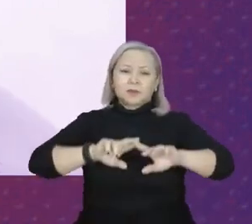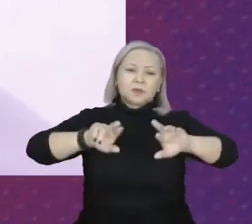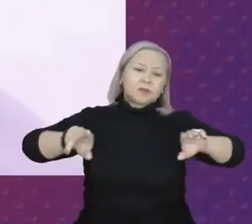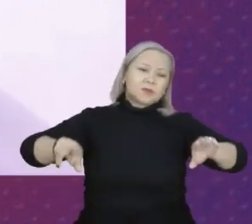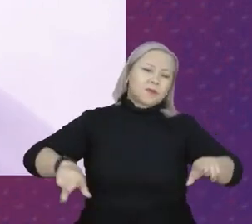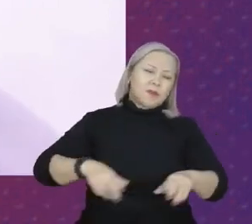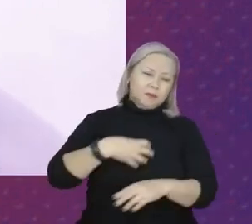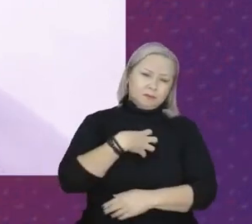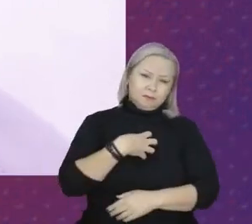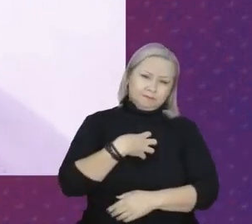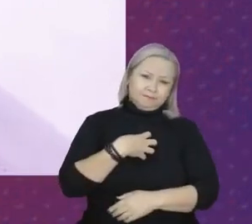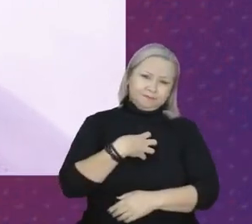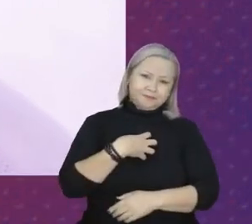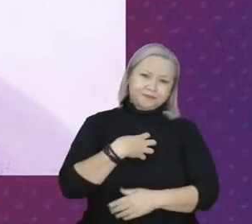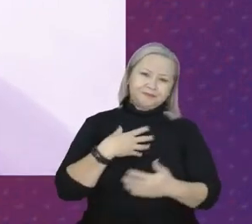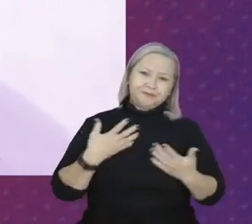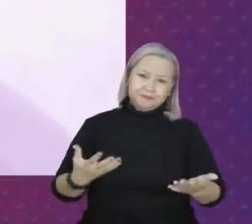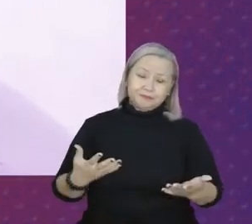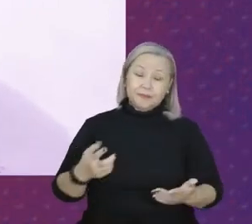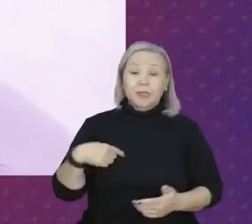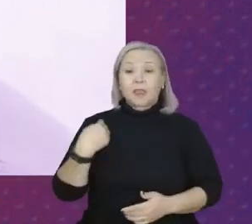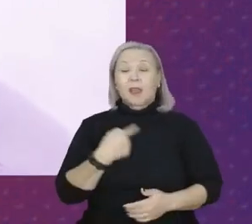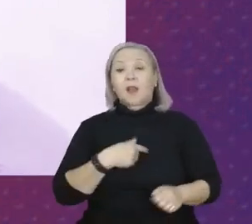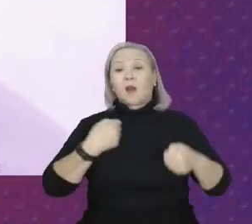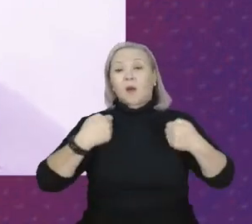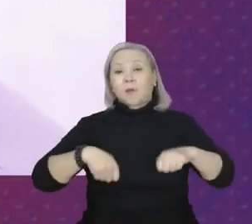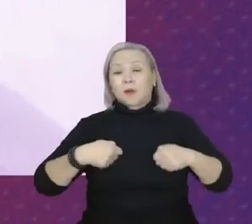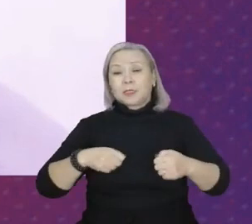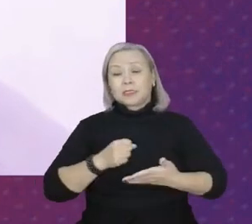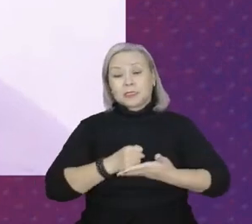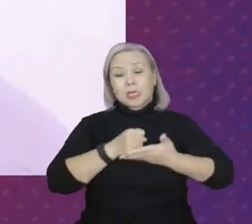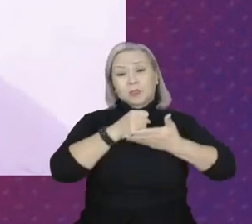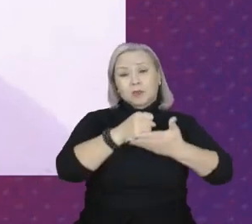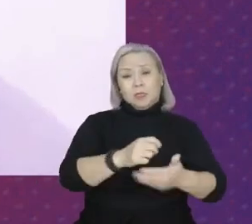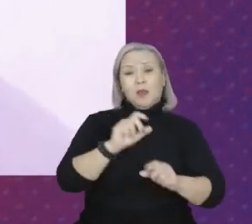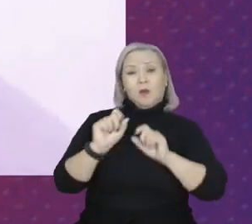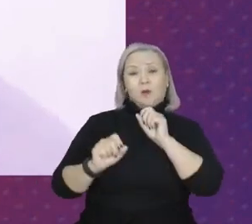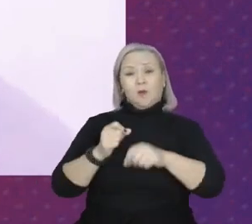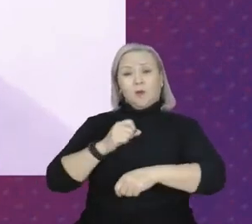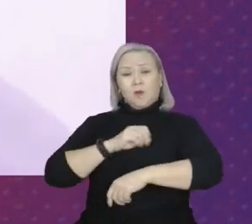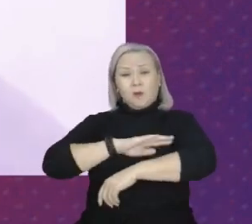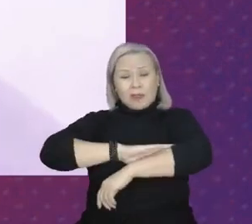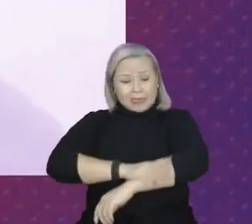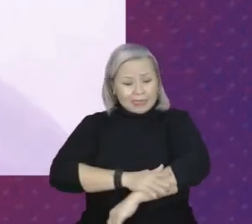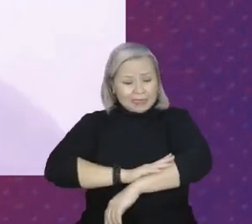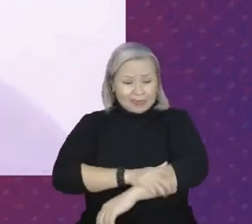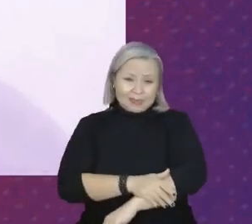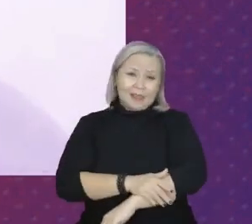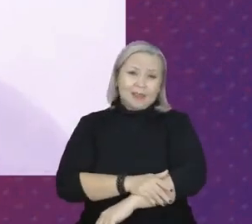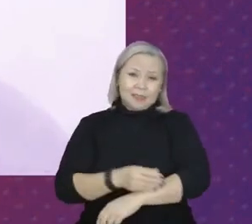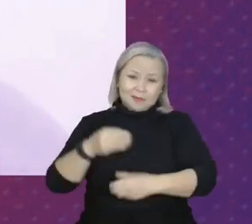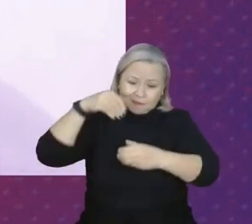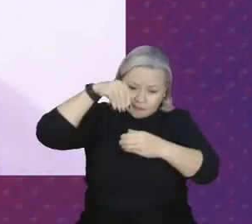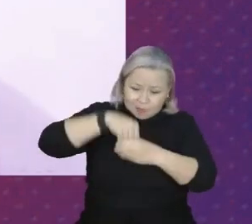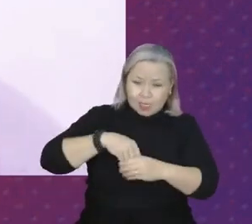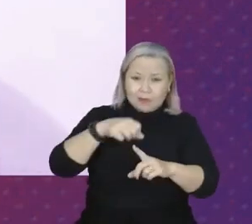formas. E nós precisamos contribuir com que esse racismo sistêmico